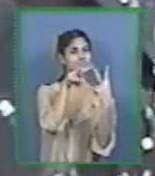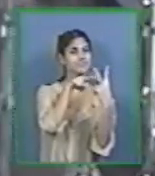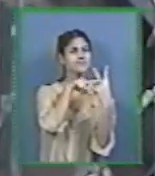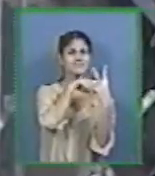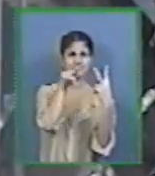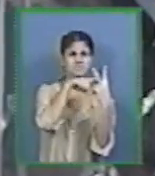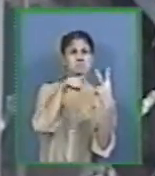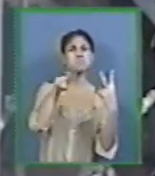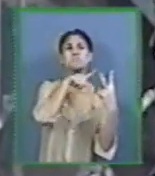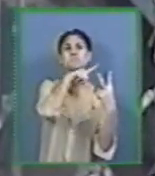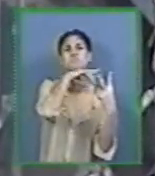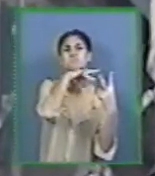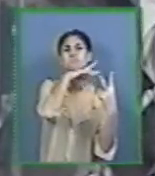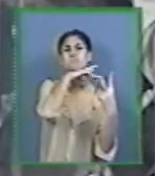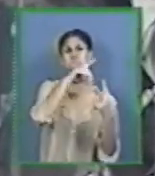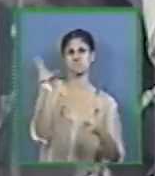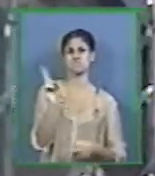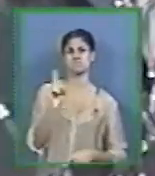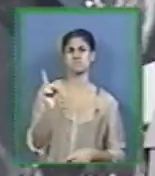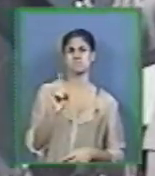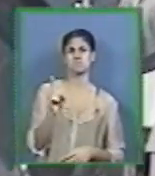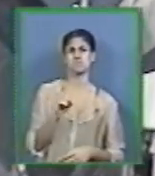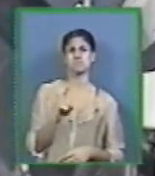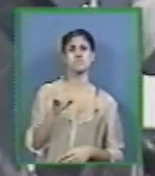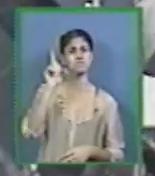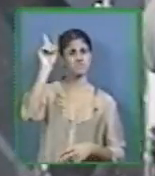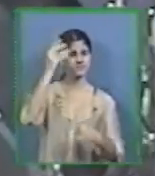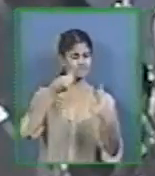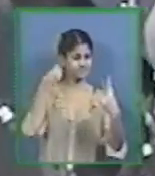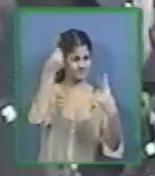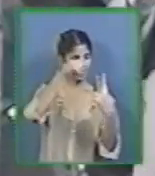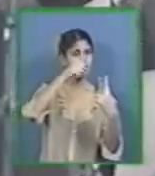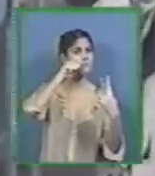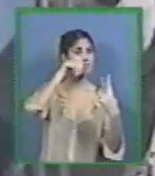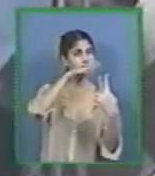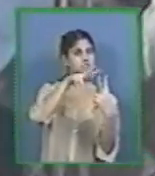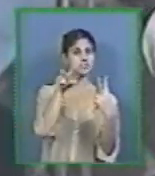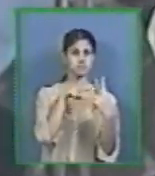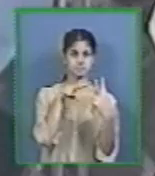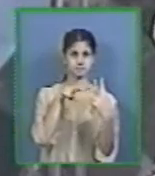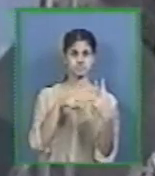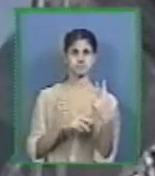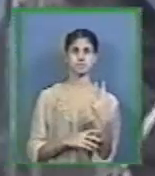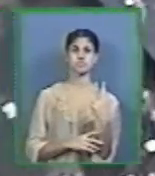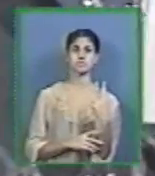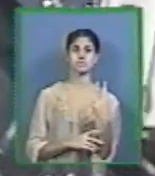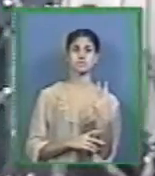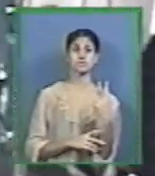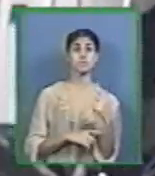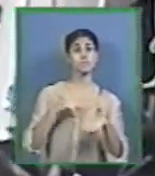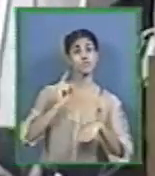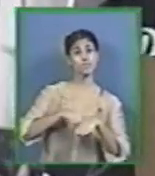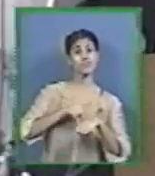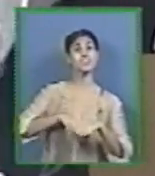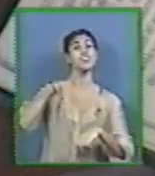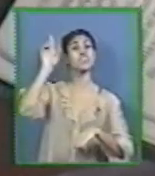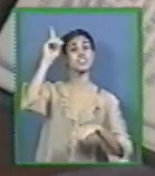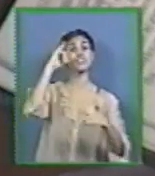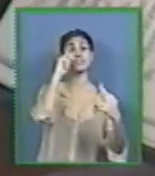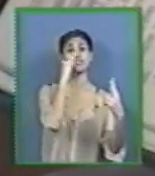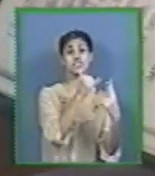amaldiçoados Eu estou dando a benção para vocês E Deus disse a eles